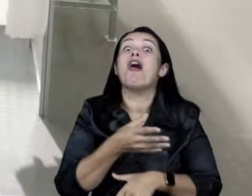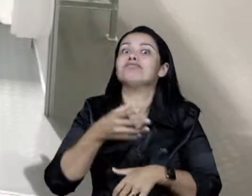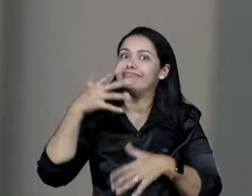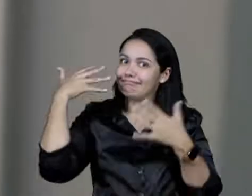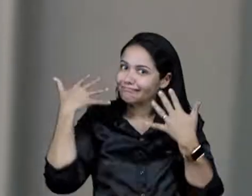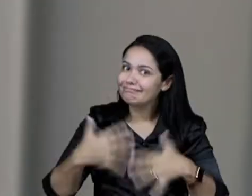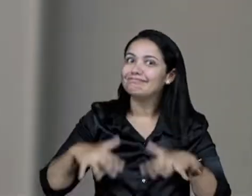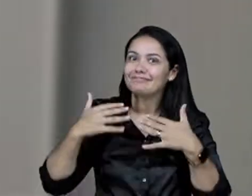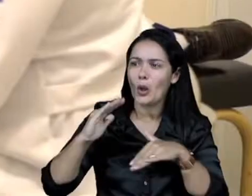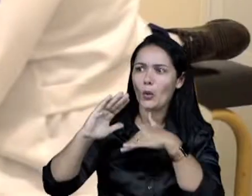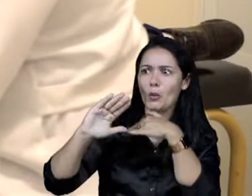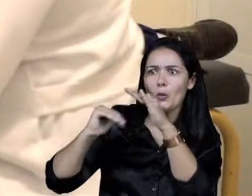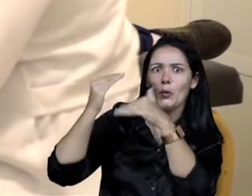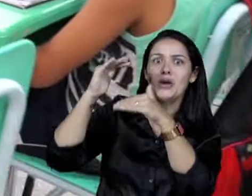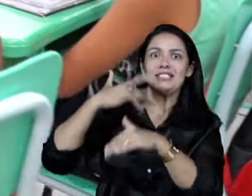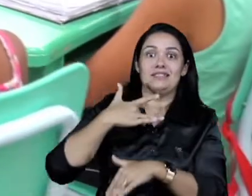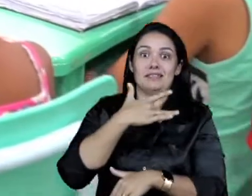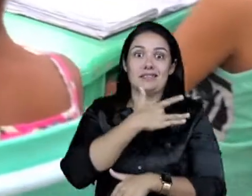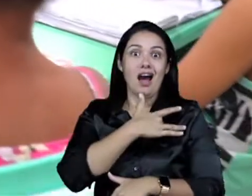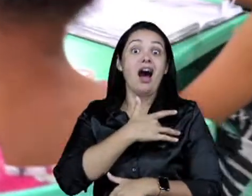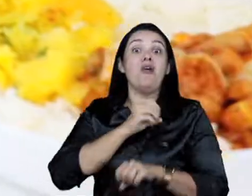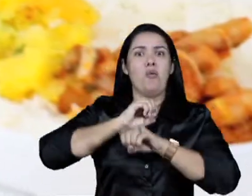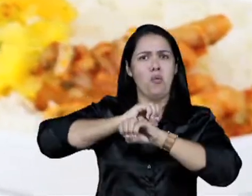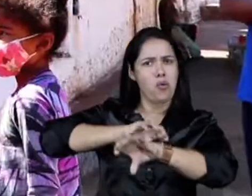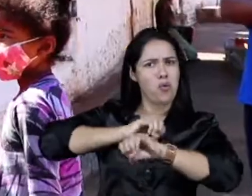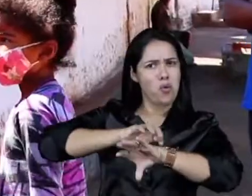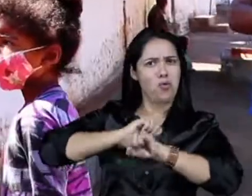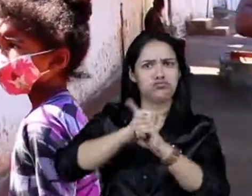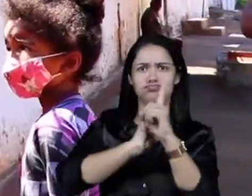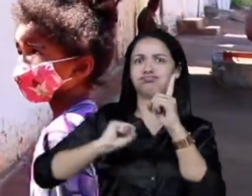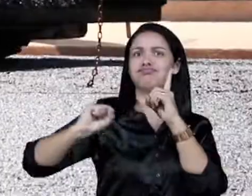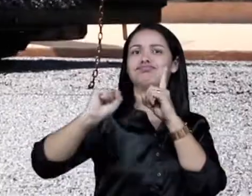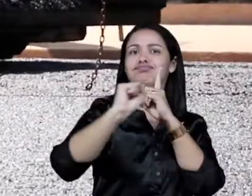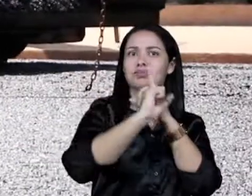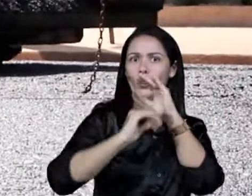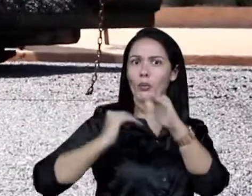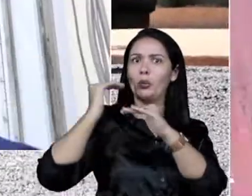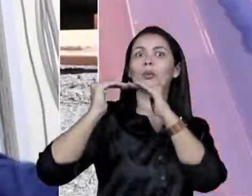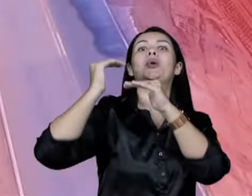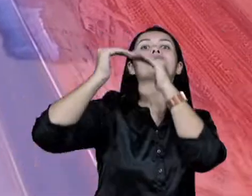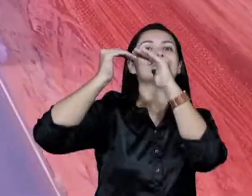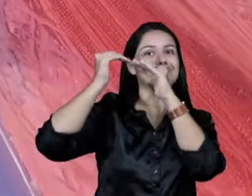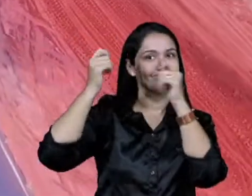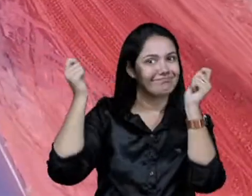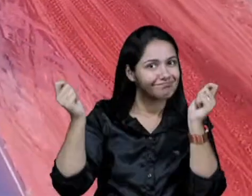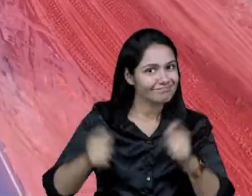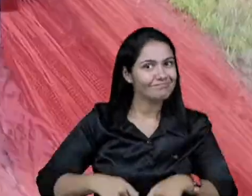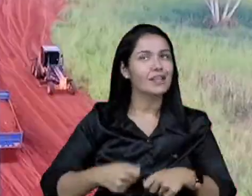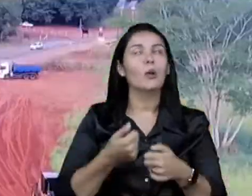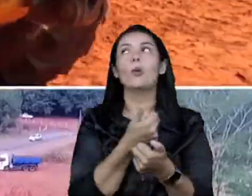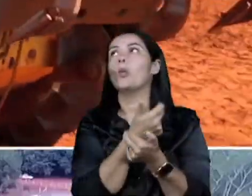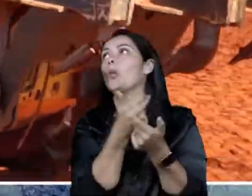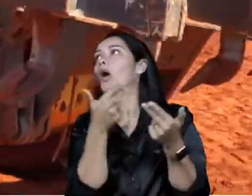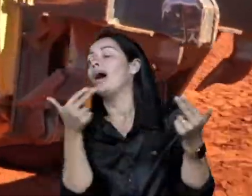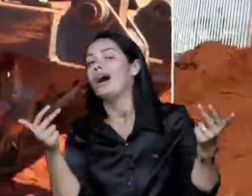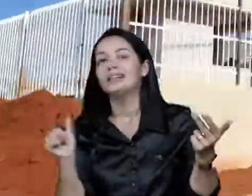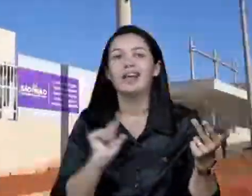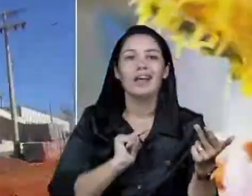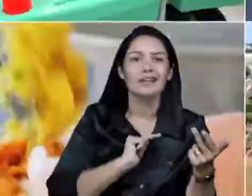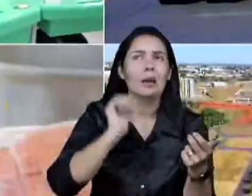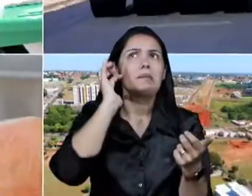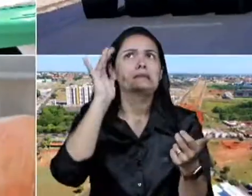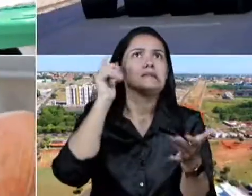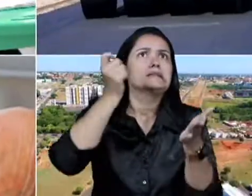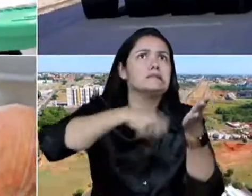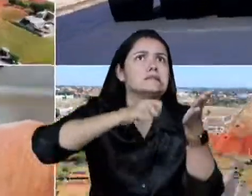sem contar os avanços em saúde, educação e social. São tantas ações que se parar para